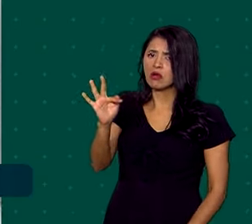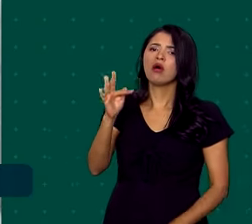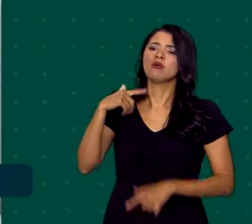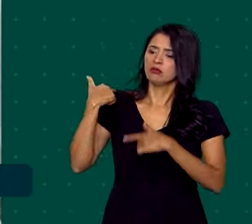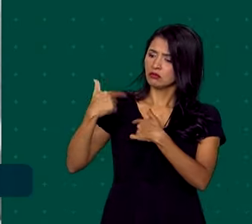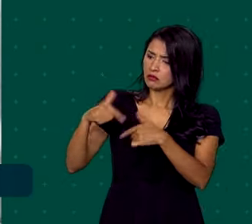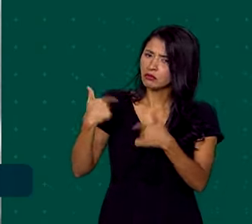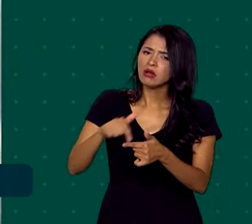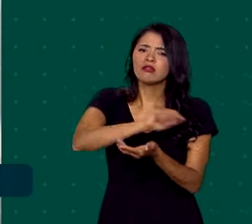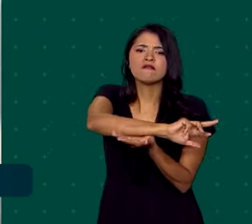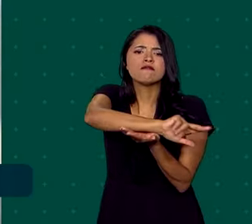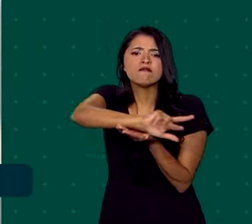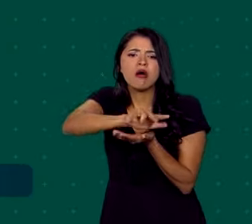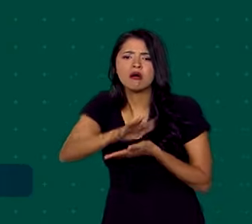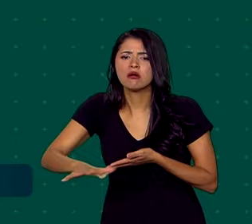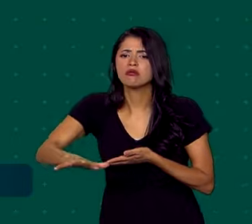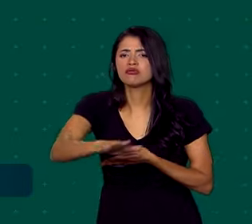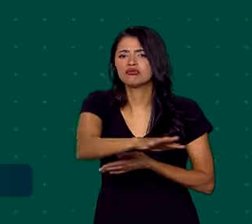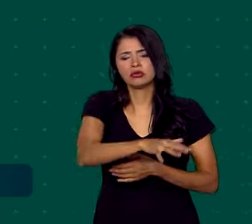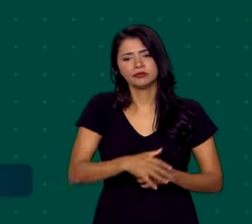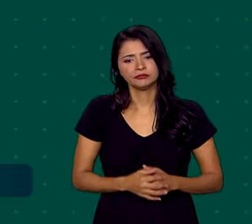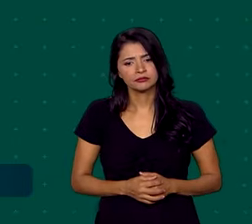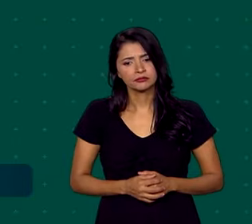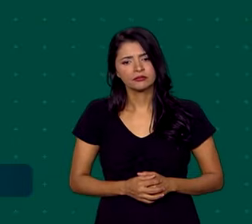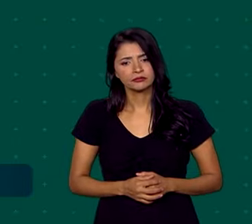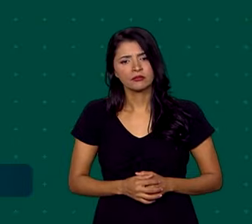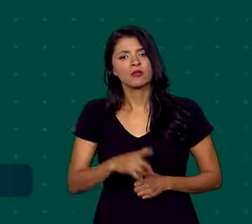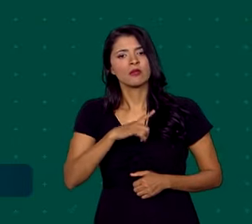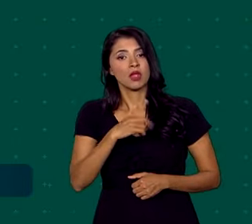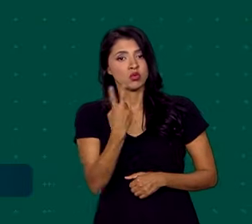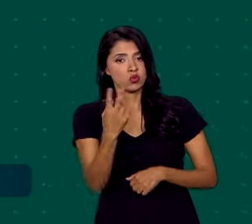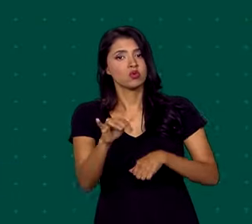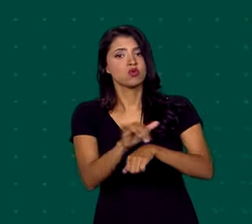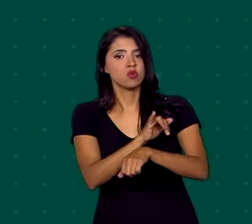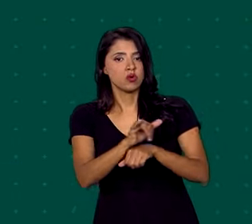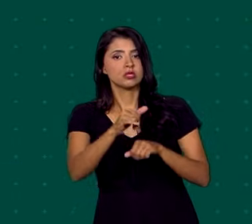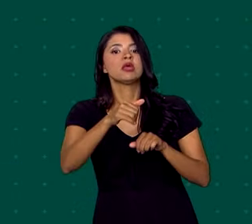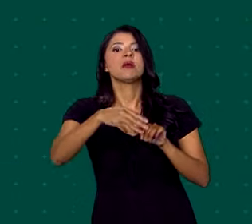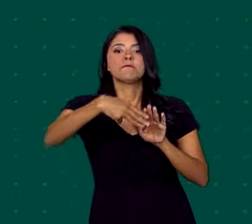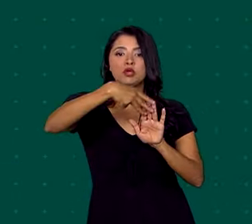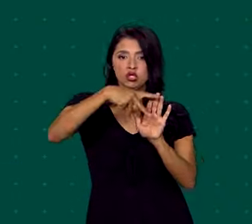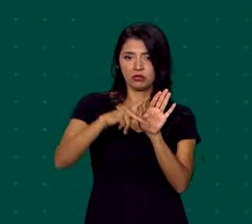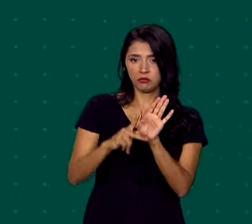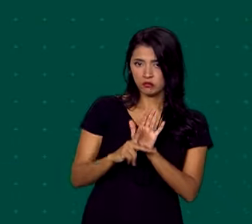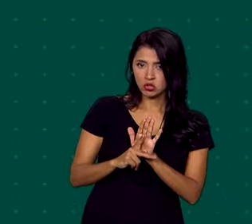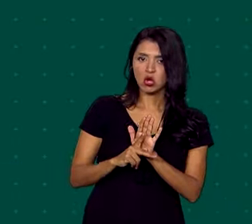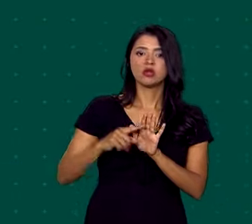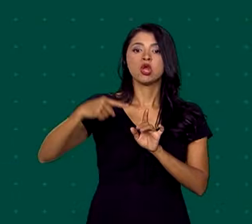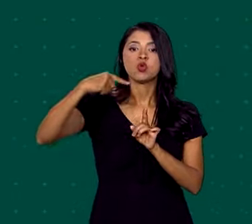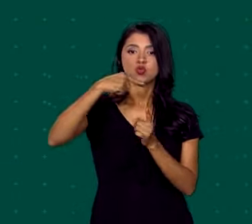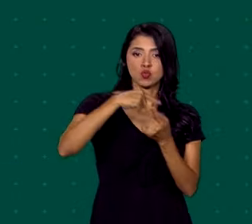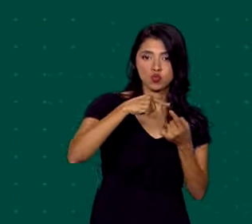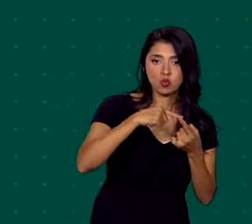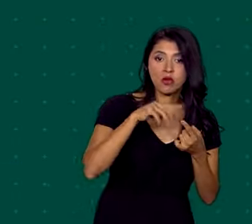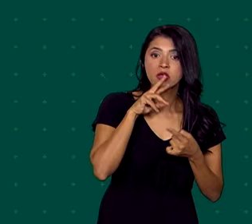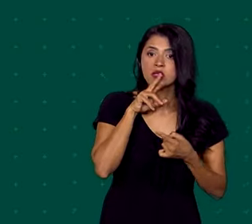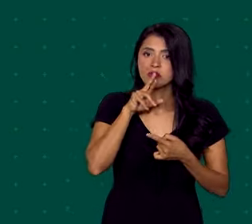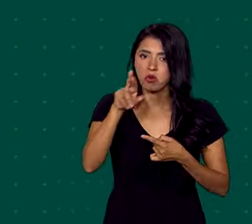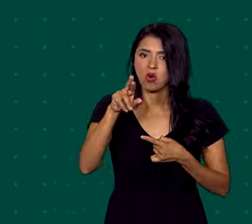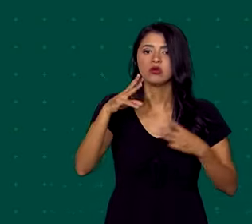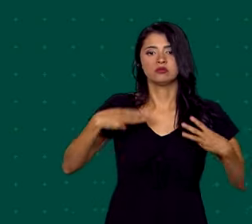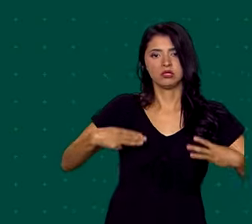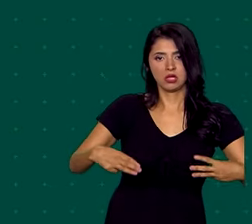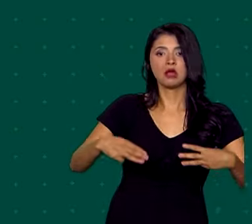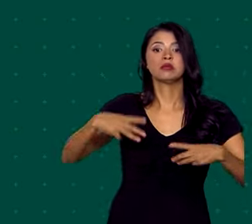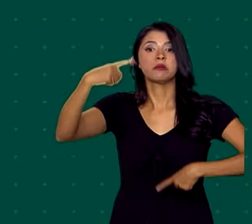atuando em diversas frentes. O presidente já emitiu duas medidas profissionais, uma para essa resposta dos ministérios das